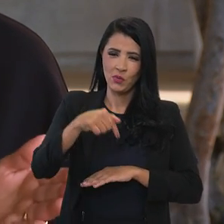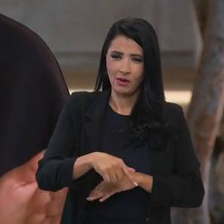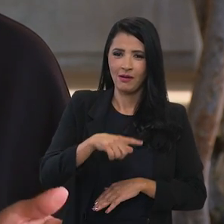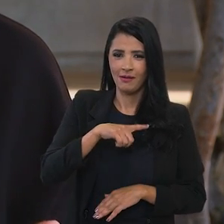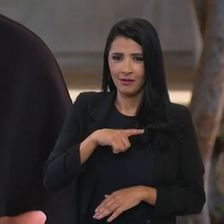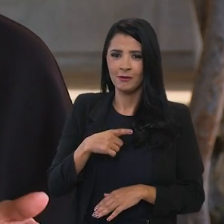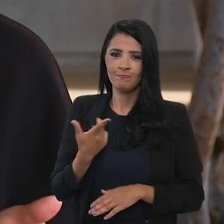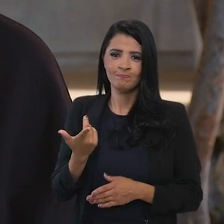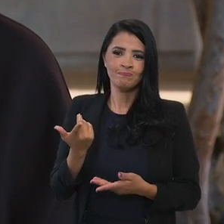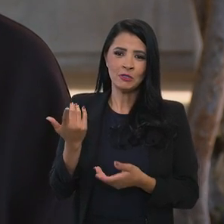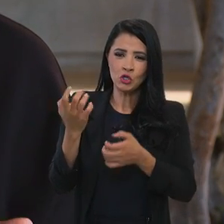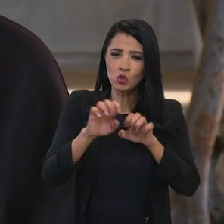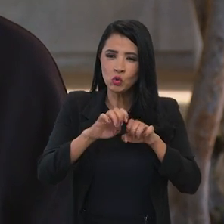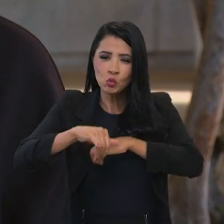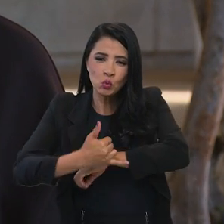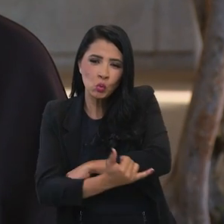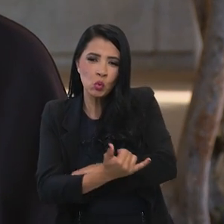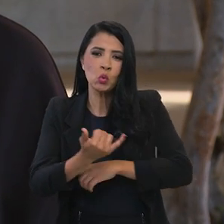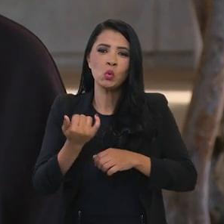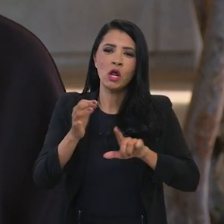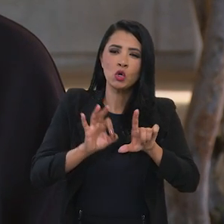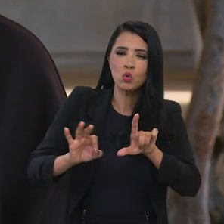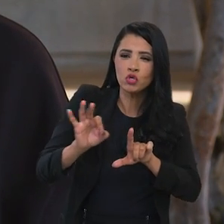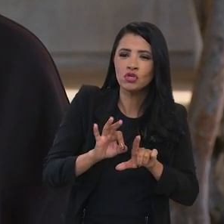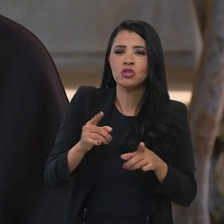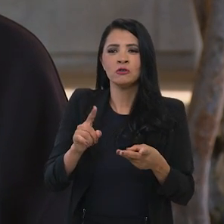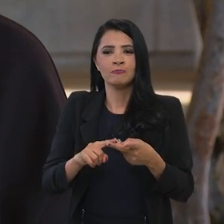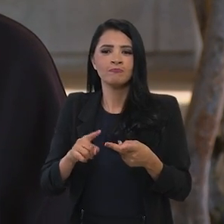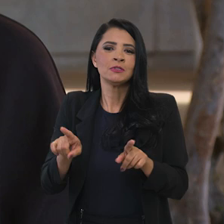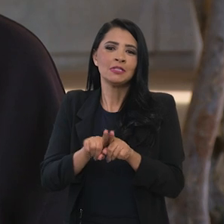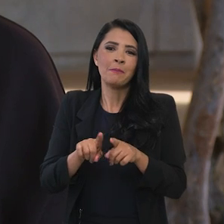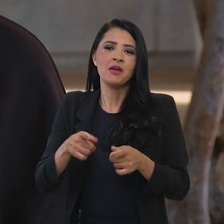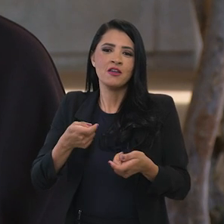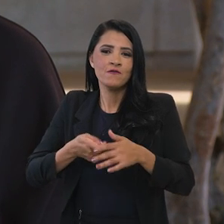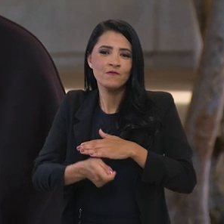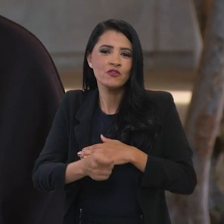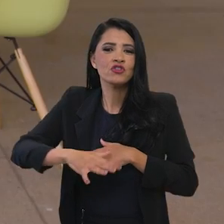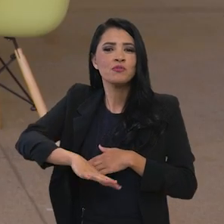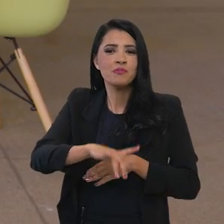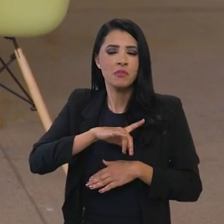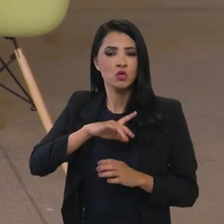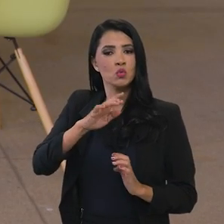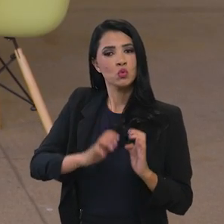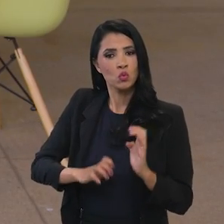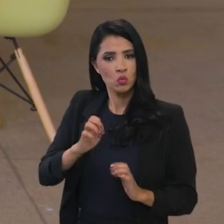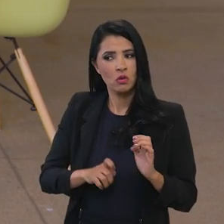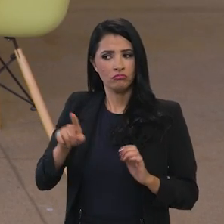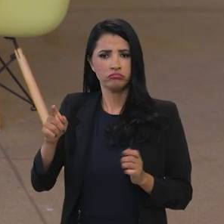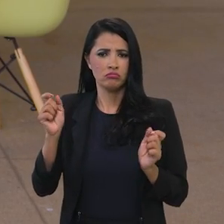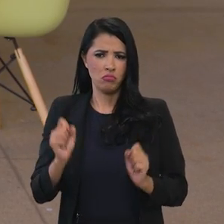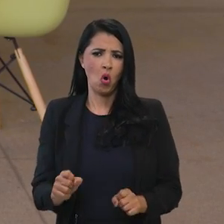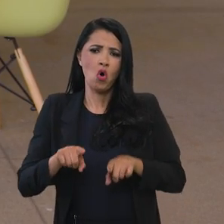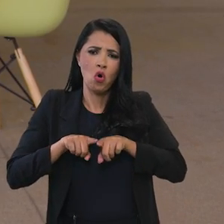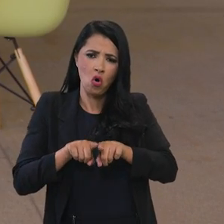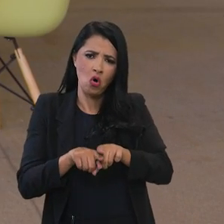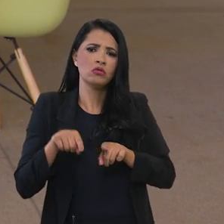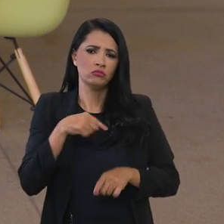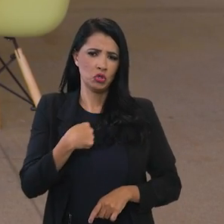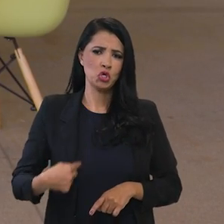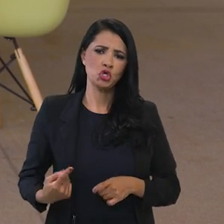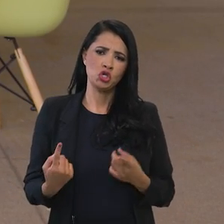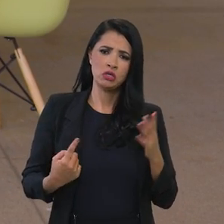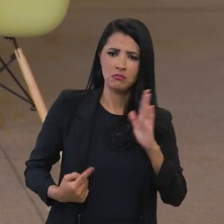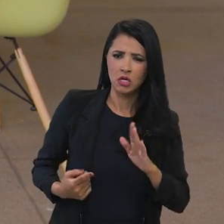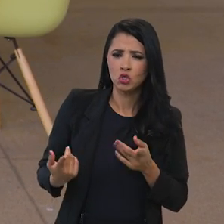desde infraestrutura e logística passando por investimentos no setor industrial a China pode sim ser um parceiro na área industrial muitas